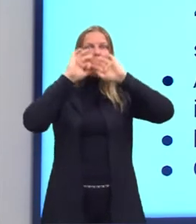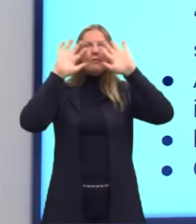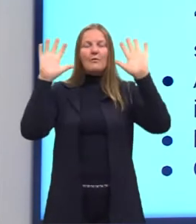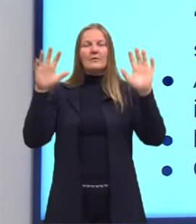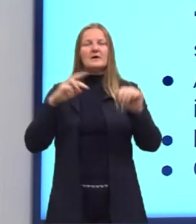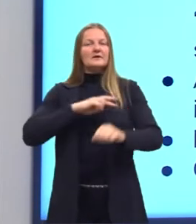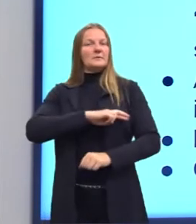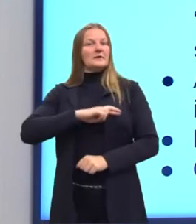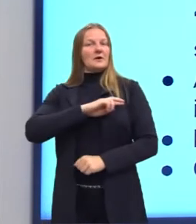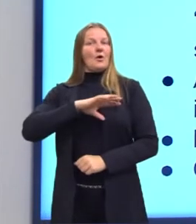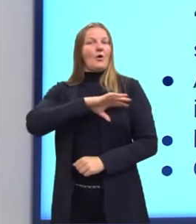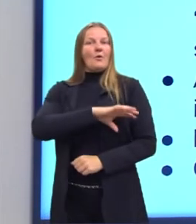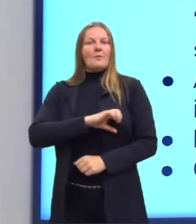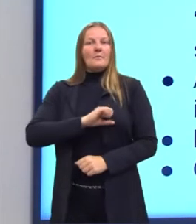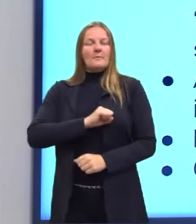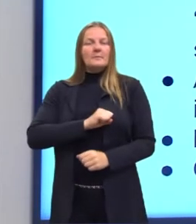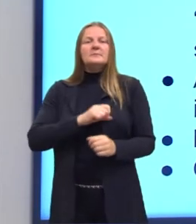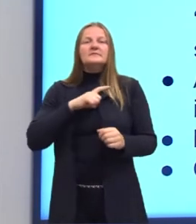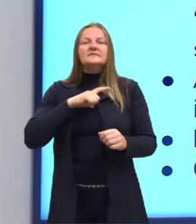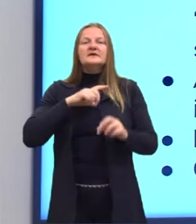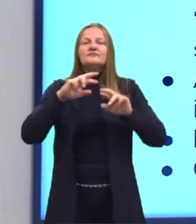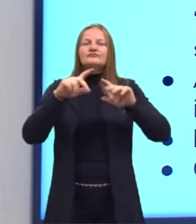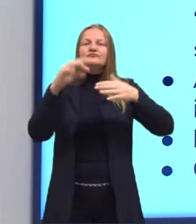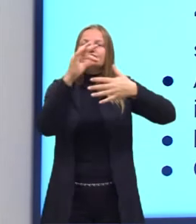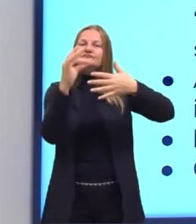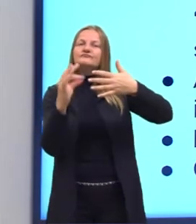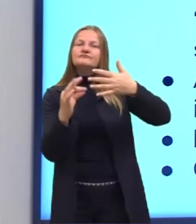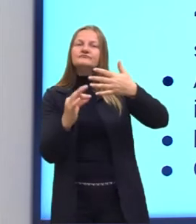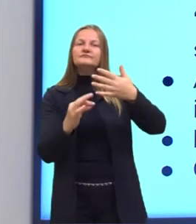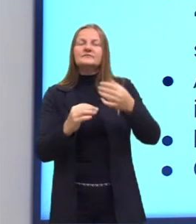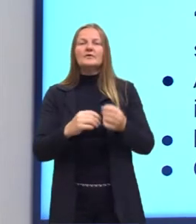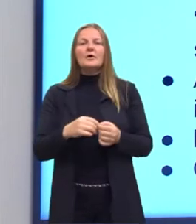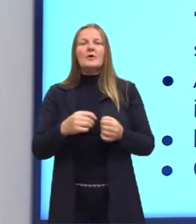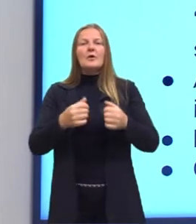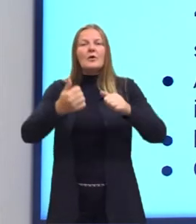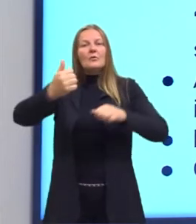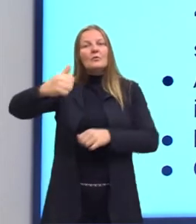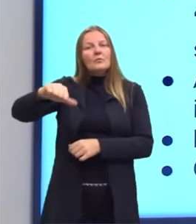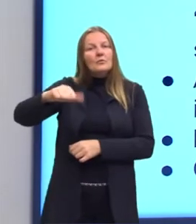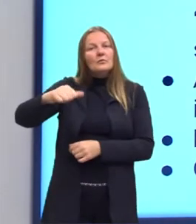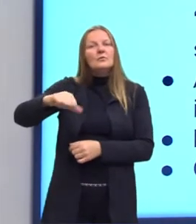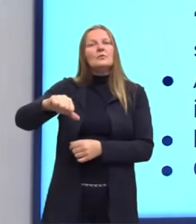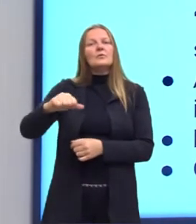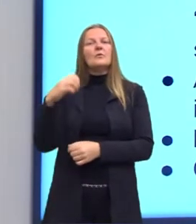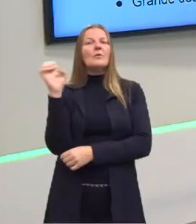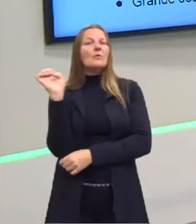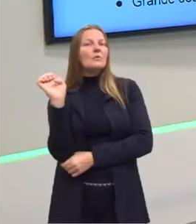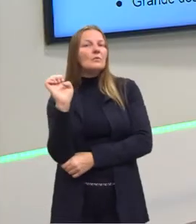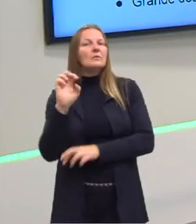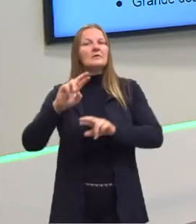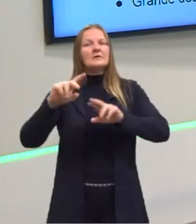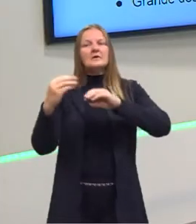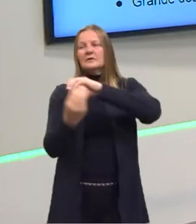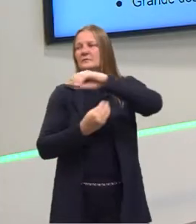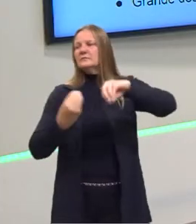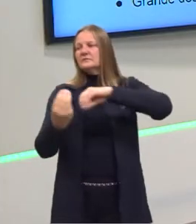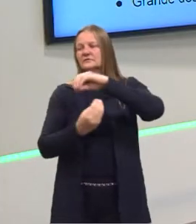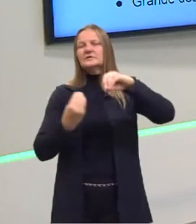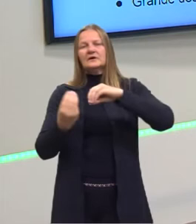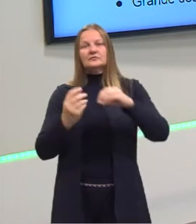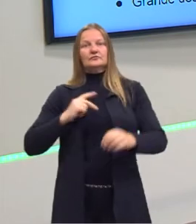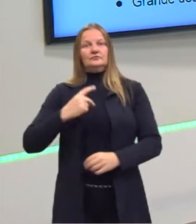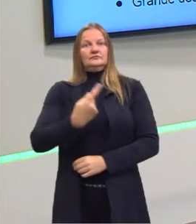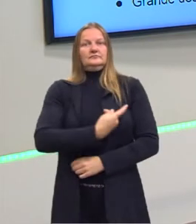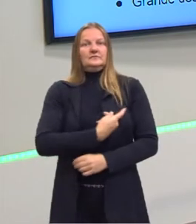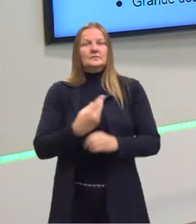romances no qual vem essa questão homossexual, que na época não se falava sobre